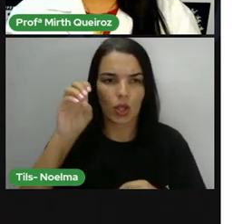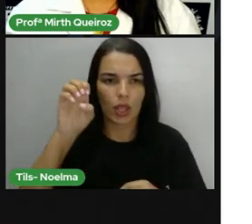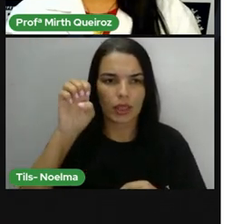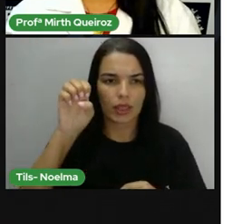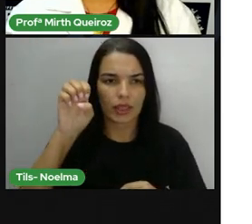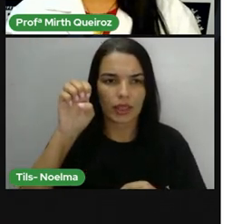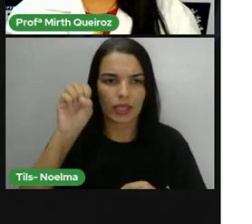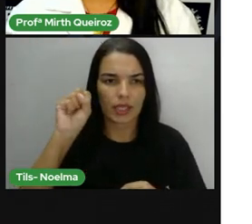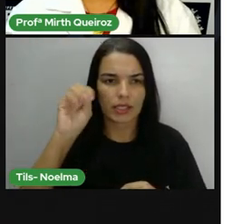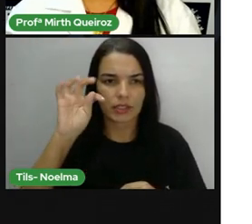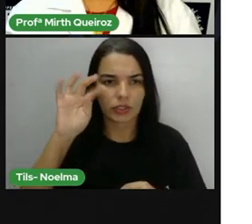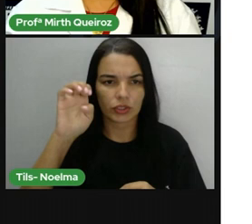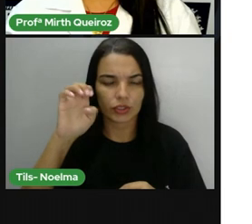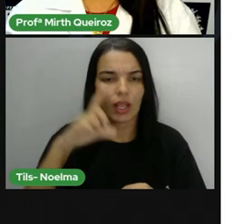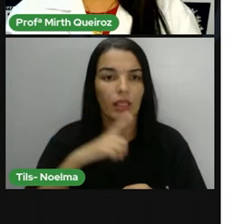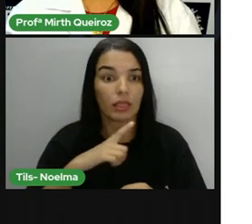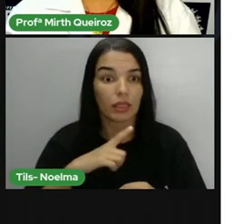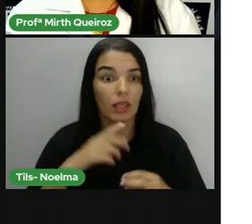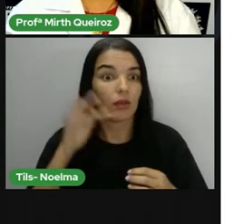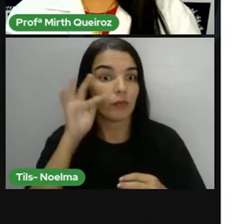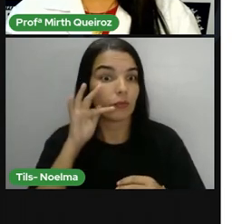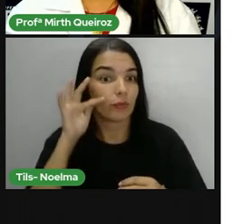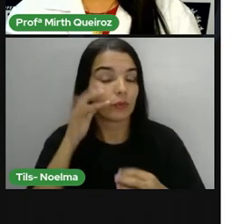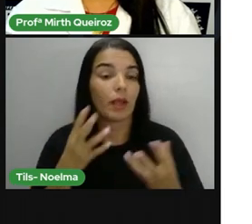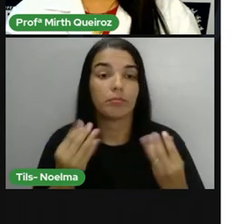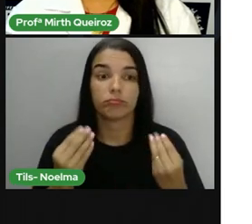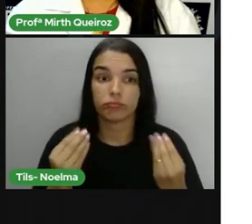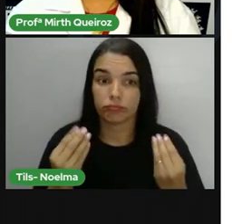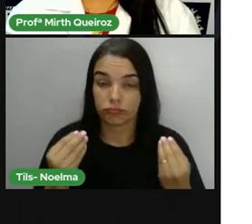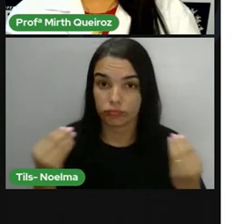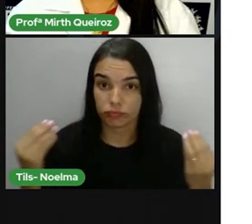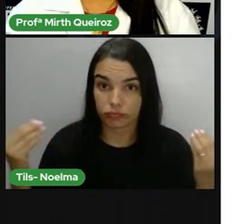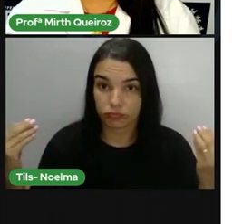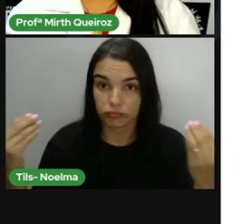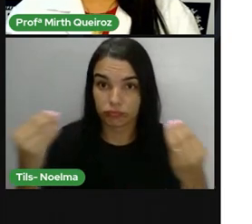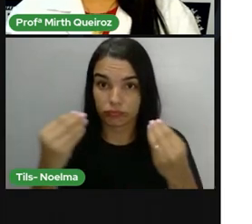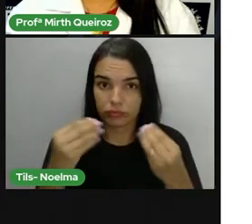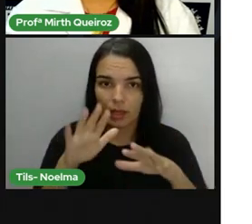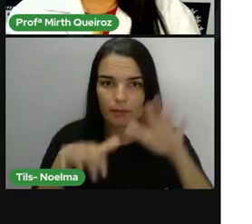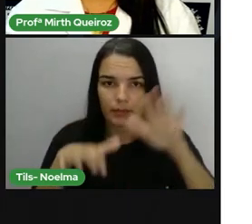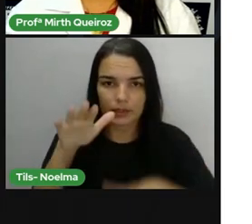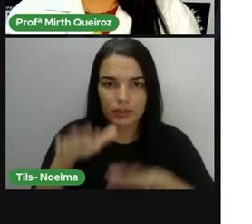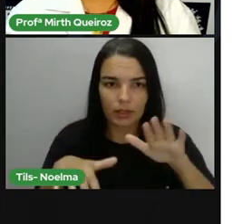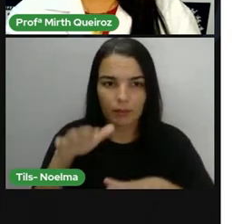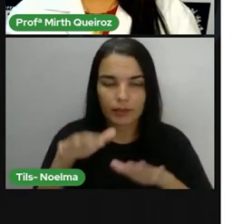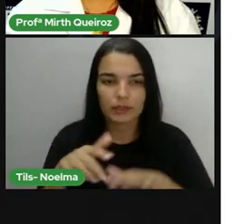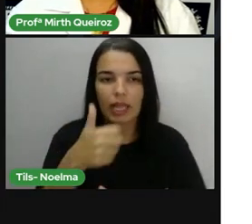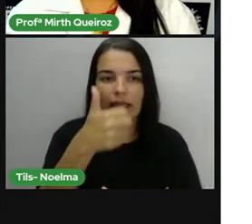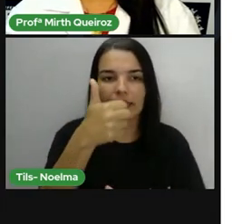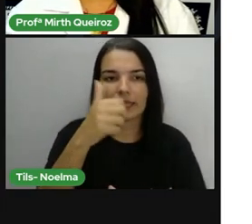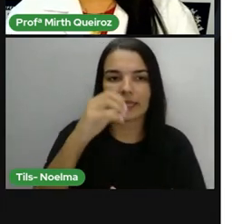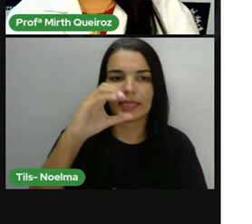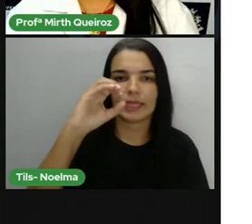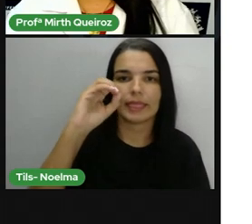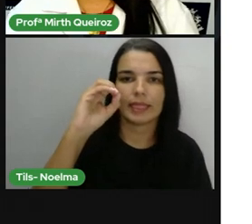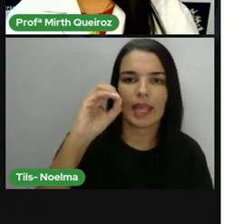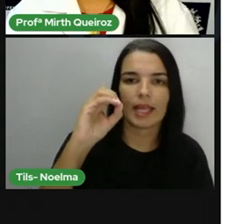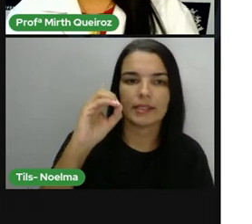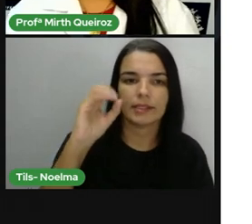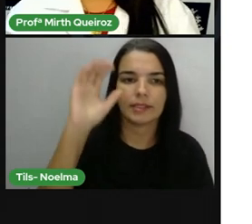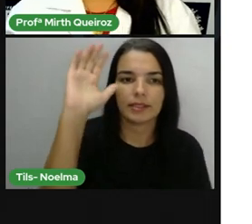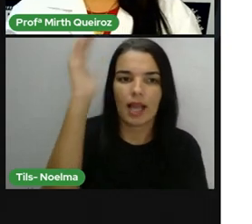muito grande. Em cada hectare, possui, em média, 10 pés de umbu. Podendo acontecer uma